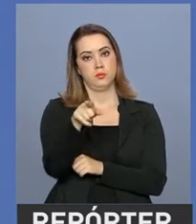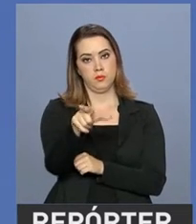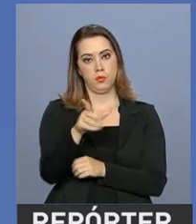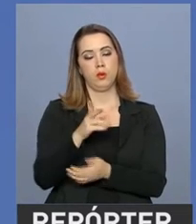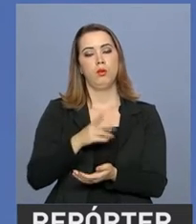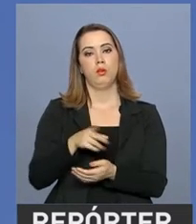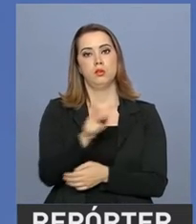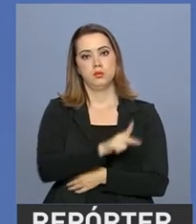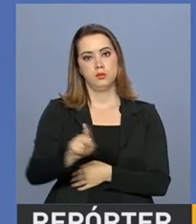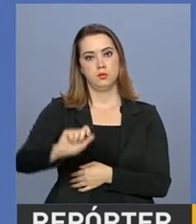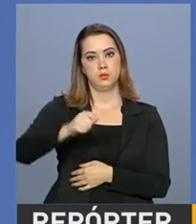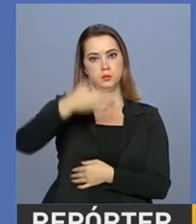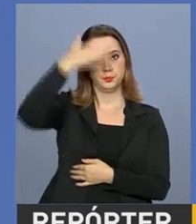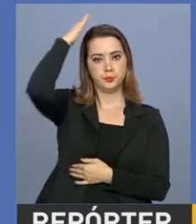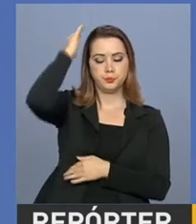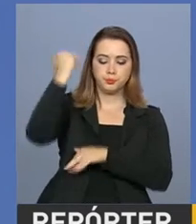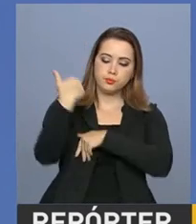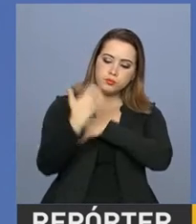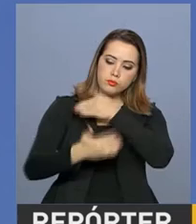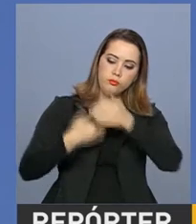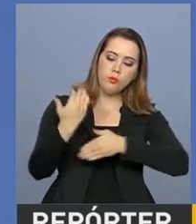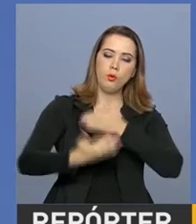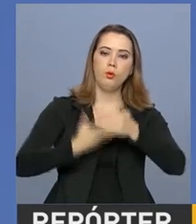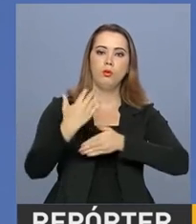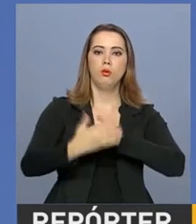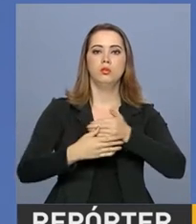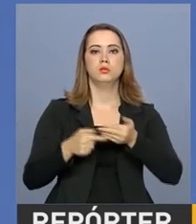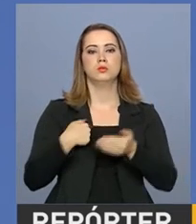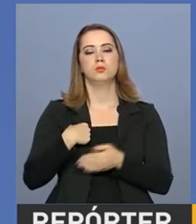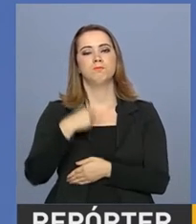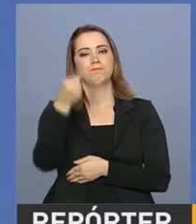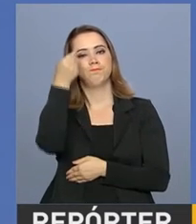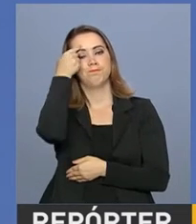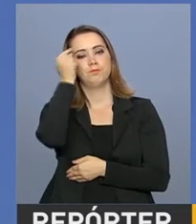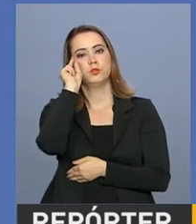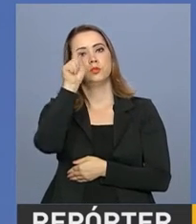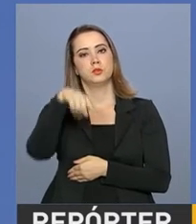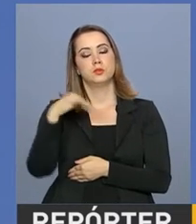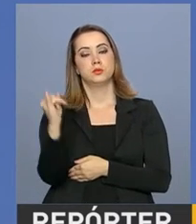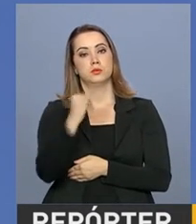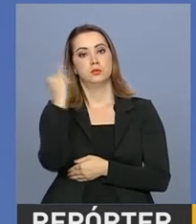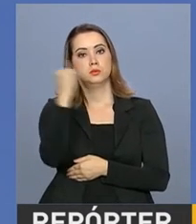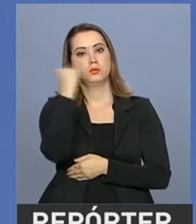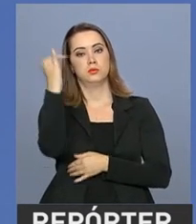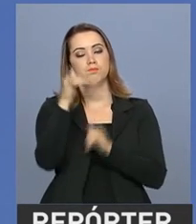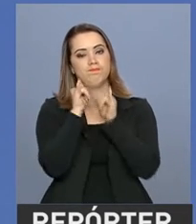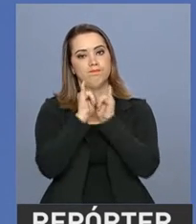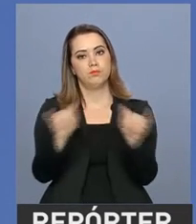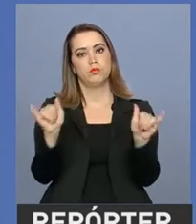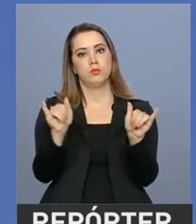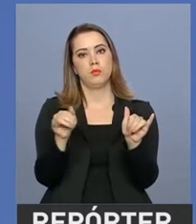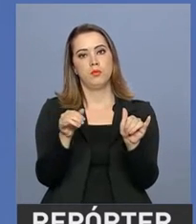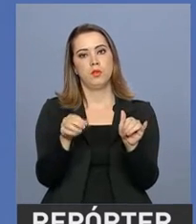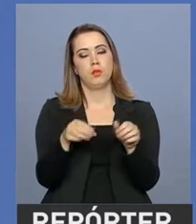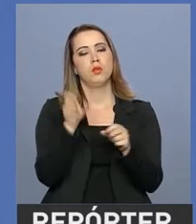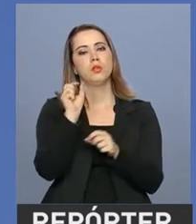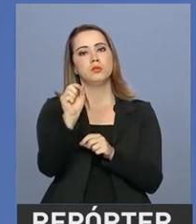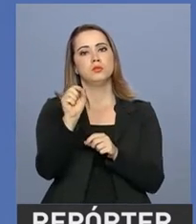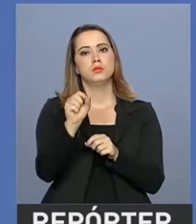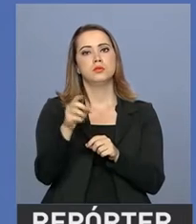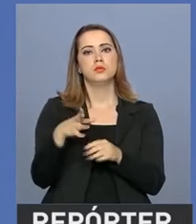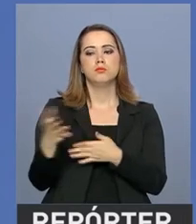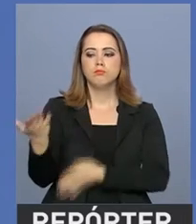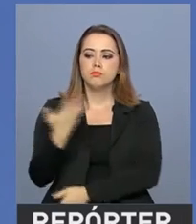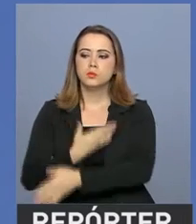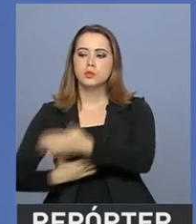confirmado, eu entendo que a principal mensagem que ele procurará transmitir é justamente a da